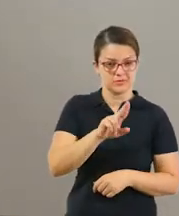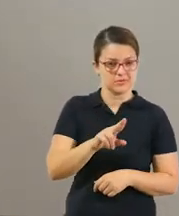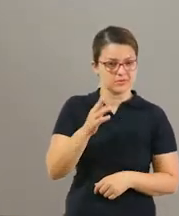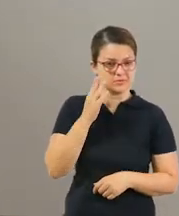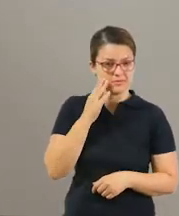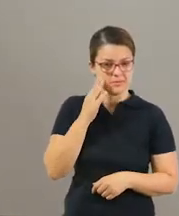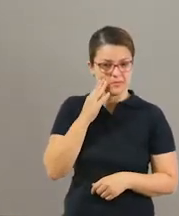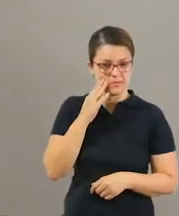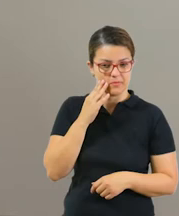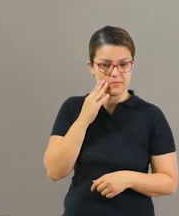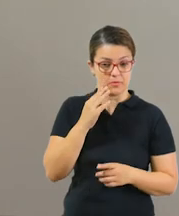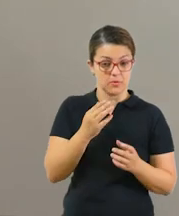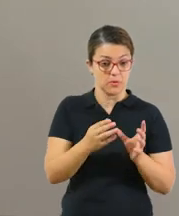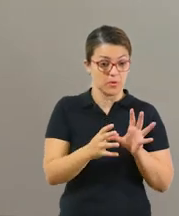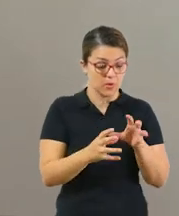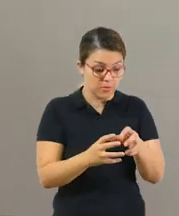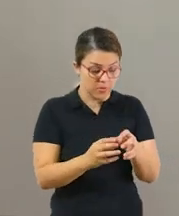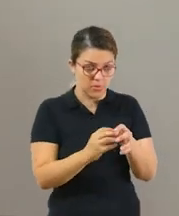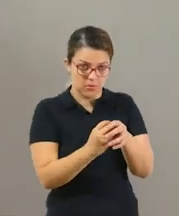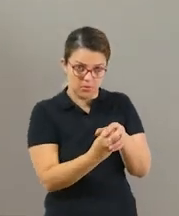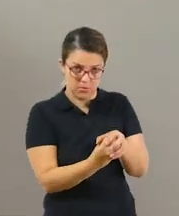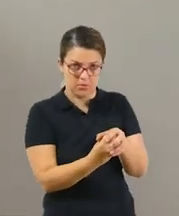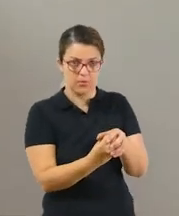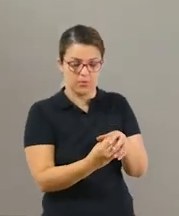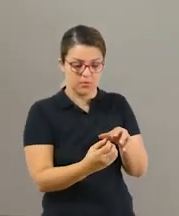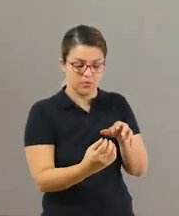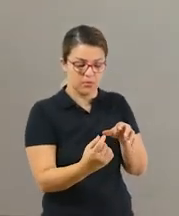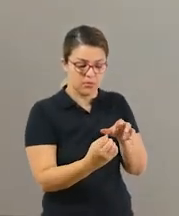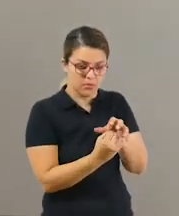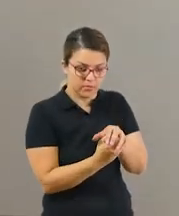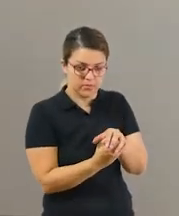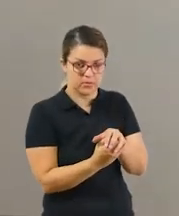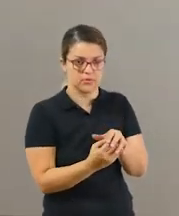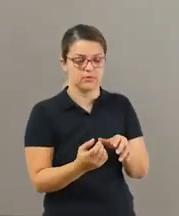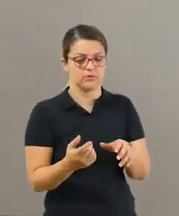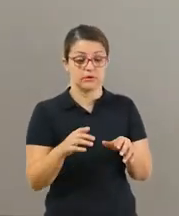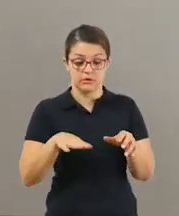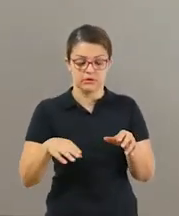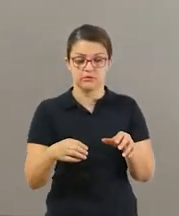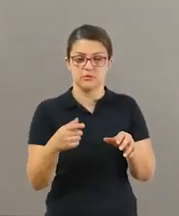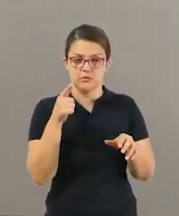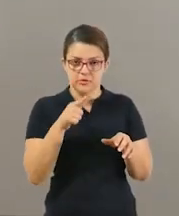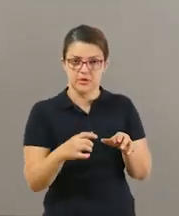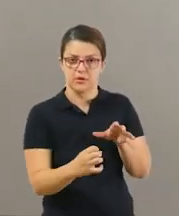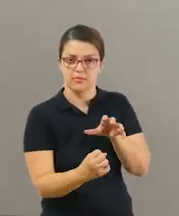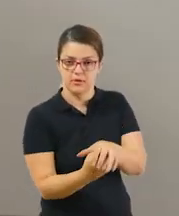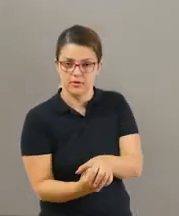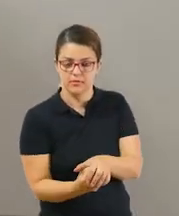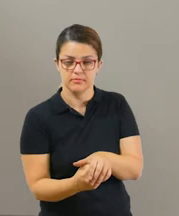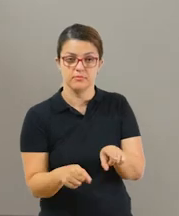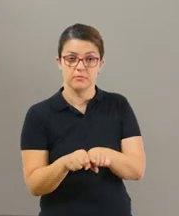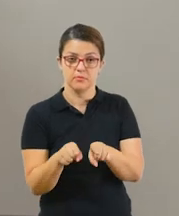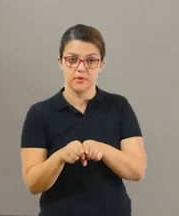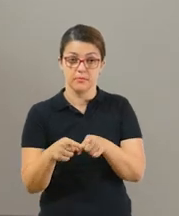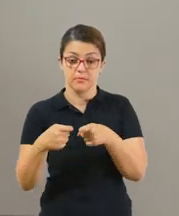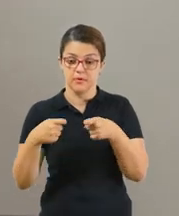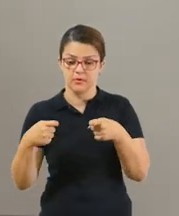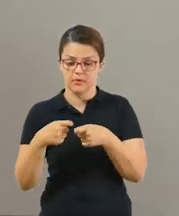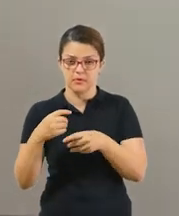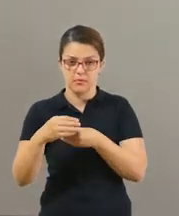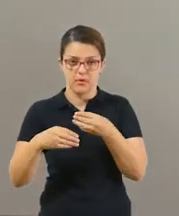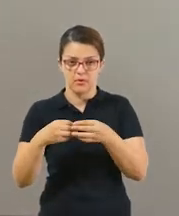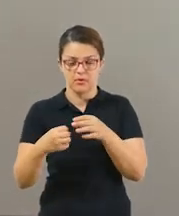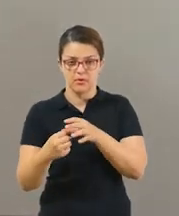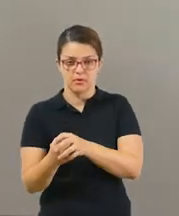reutilizar eles. Tem que ser do tamanho da mão, né? Que a criança consiga segurar o objeto, não pode ser muito grande. E também bolinhas de